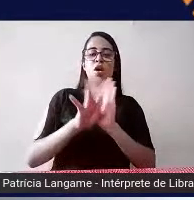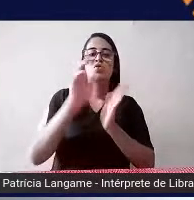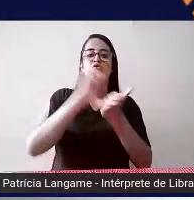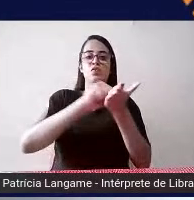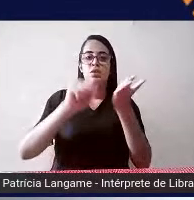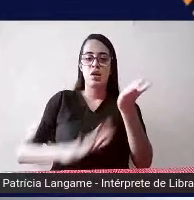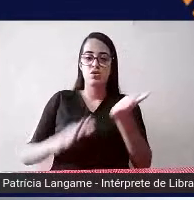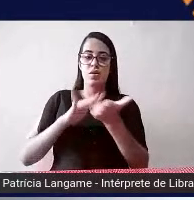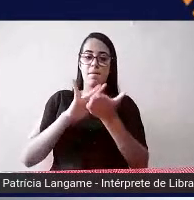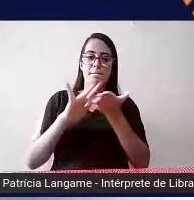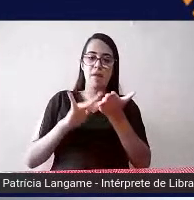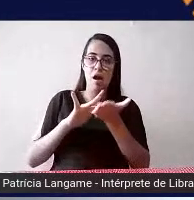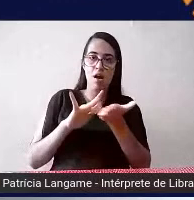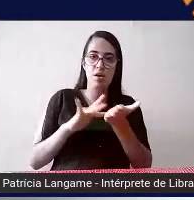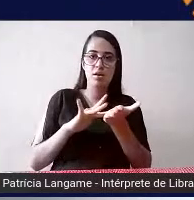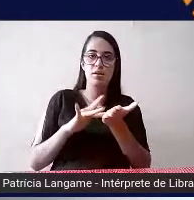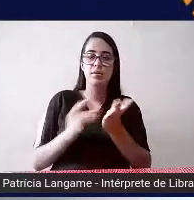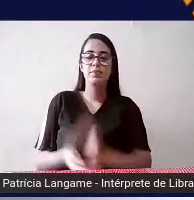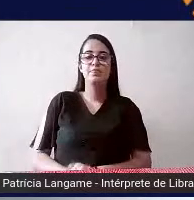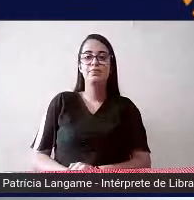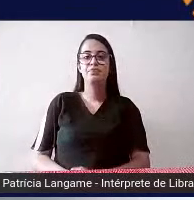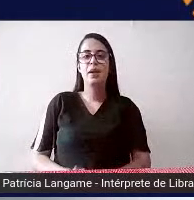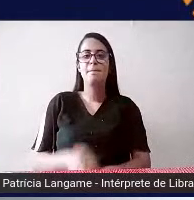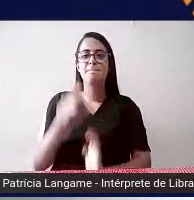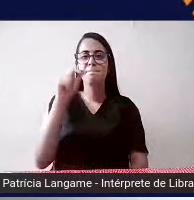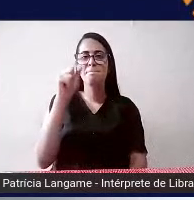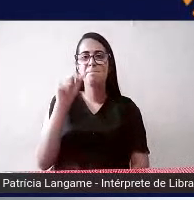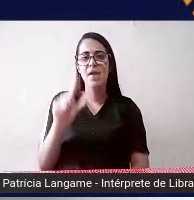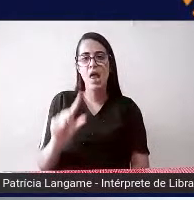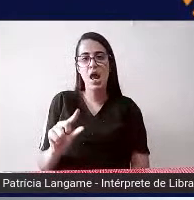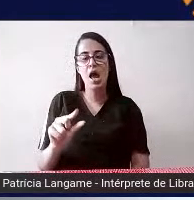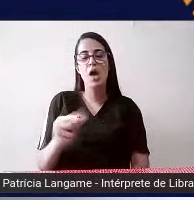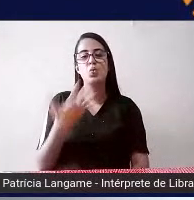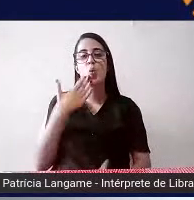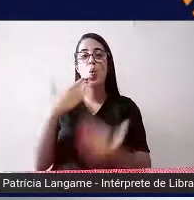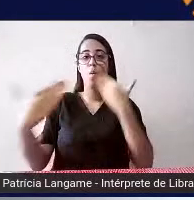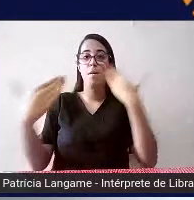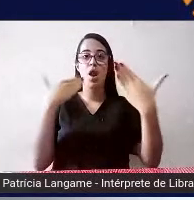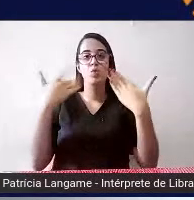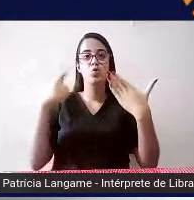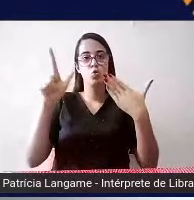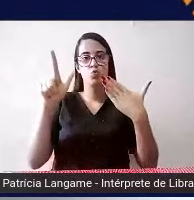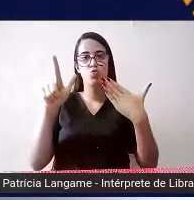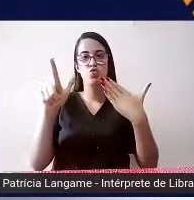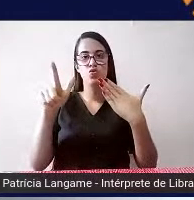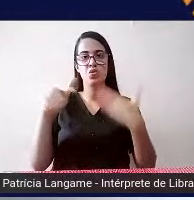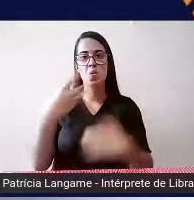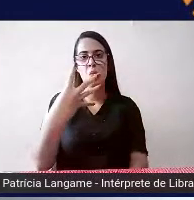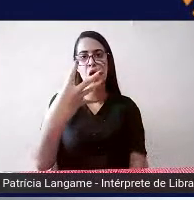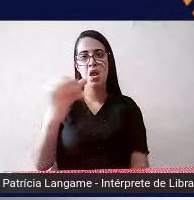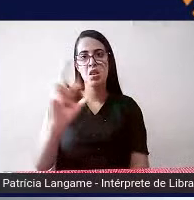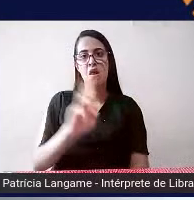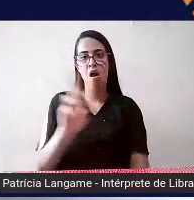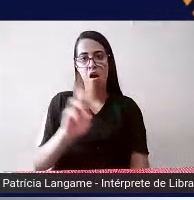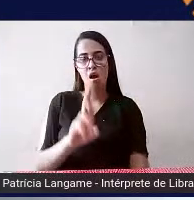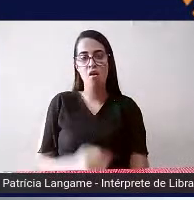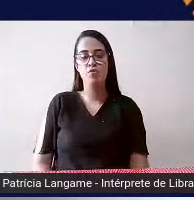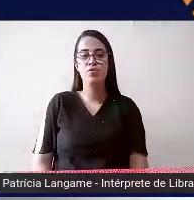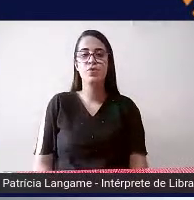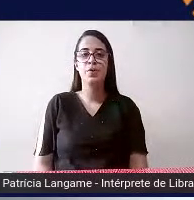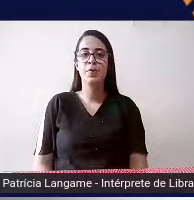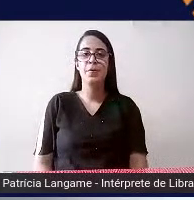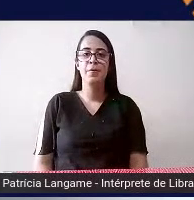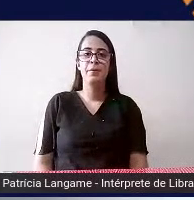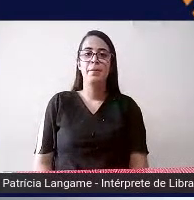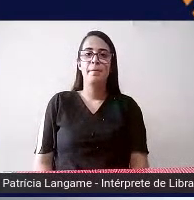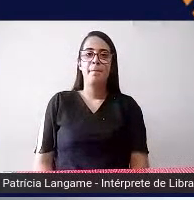Braille esse é um kit bem barato comparado com os outros deve custar em torno de 40 reais e os